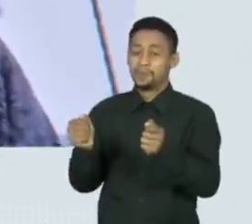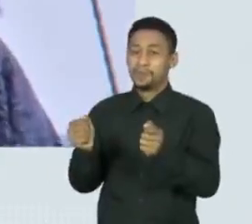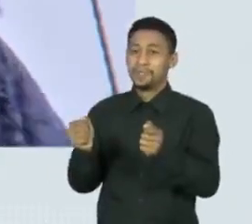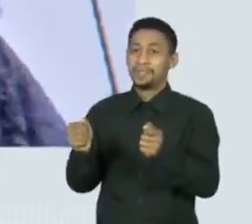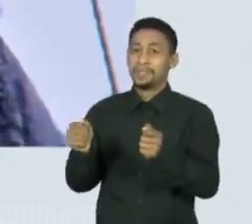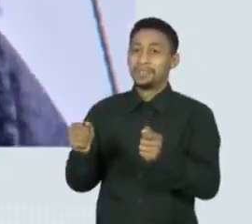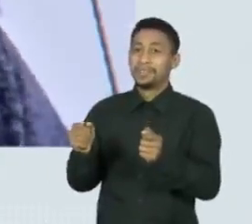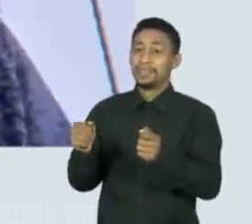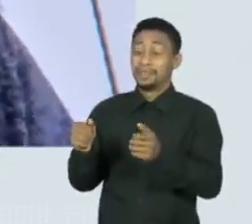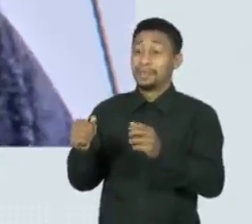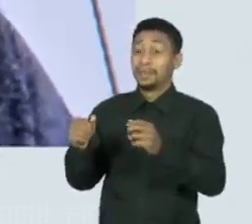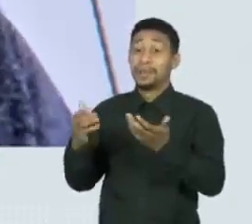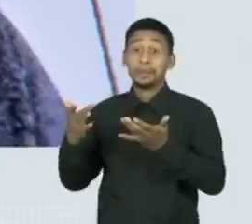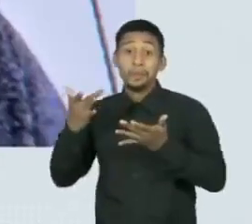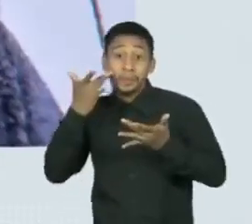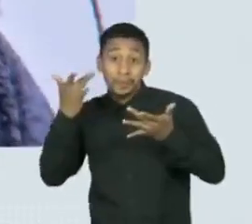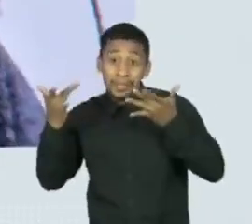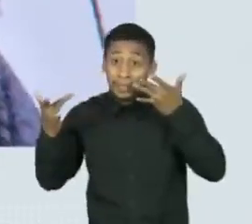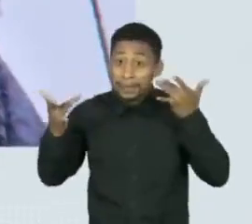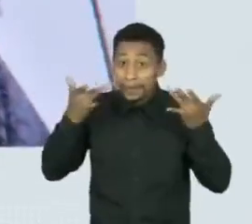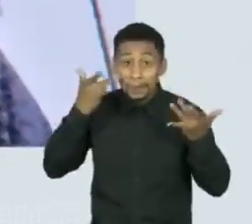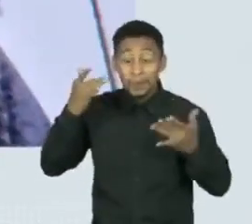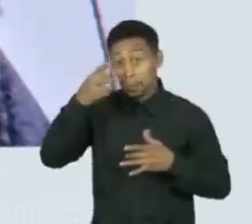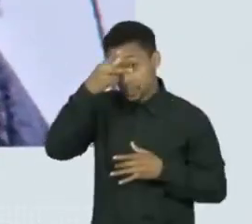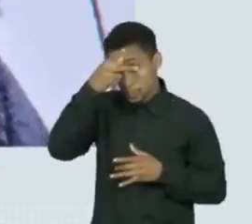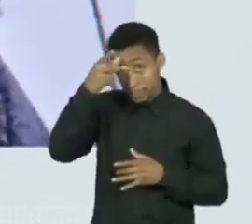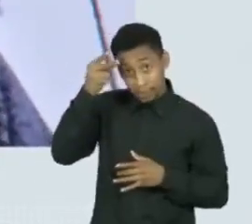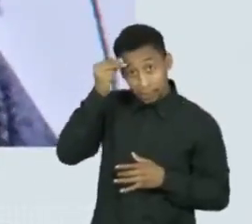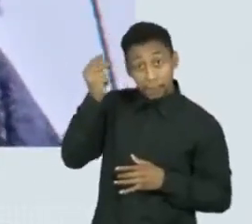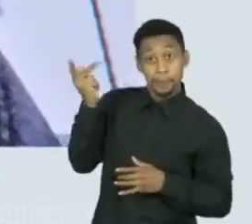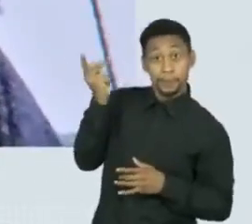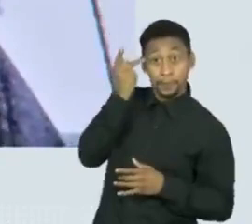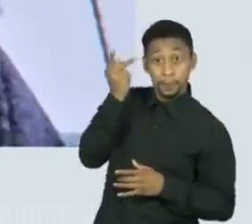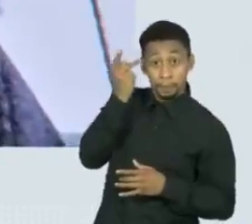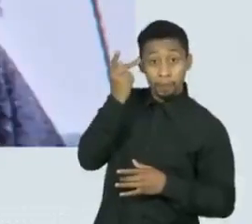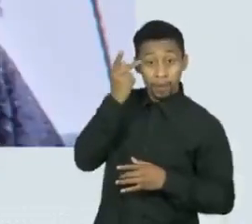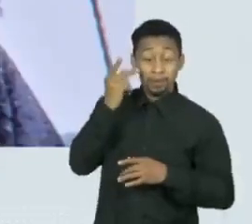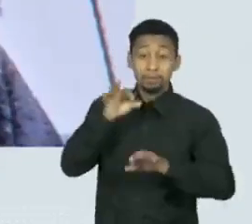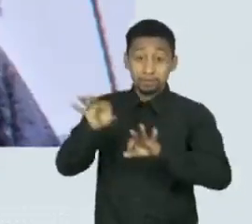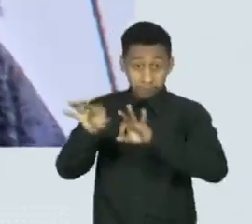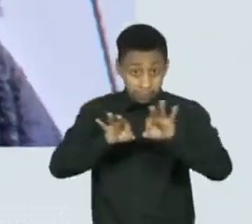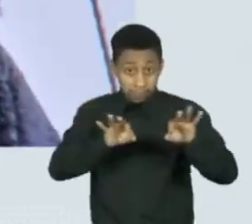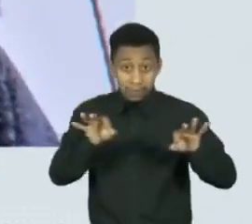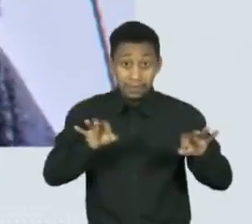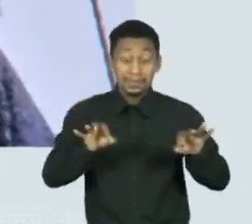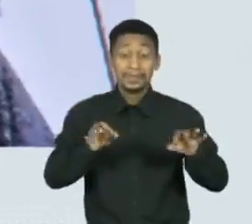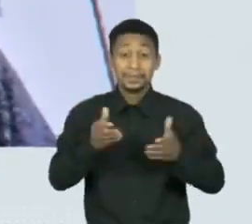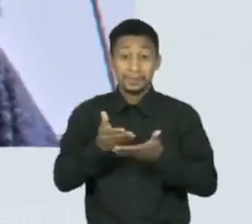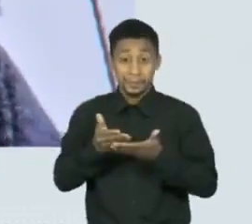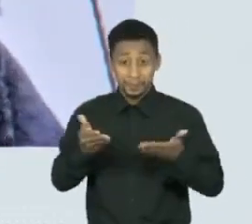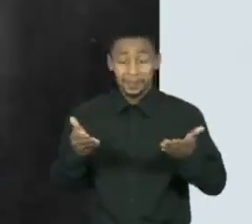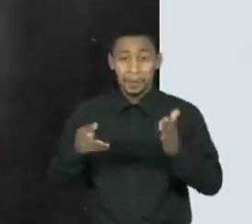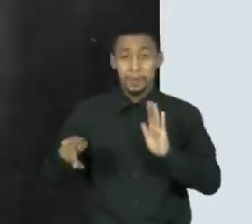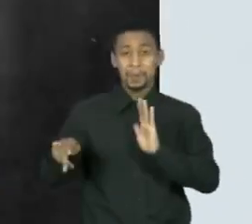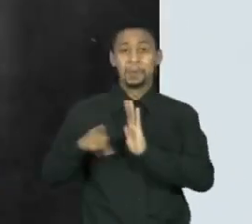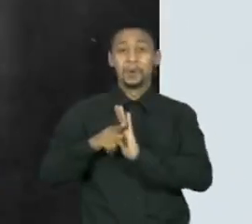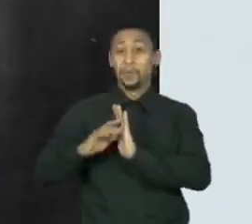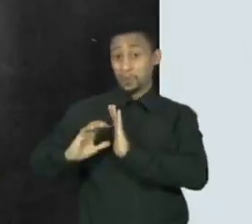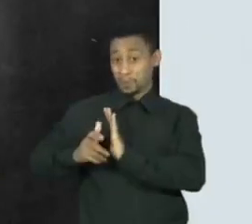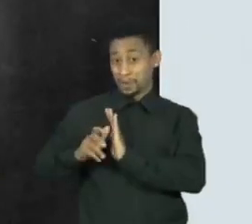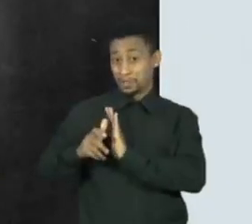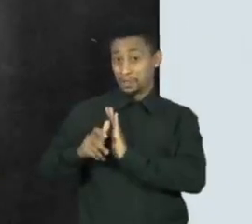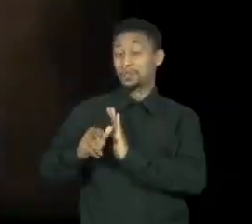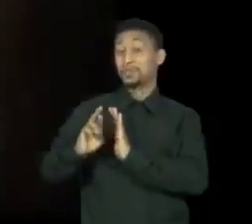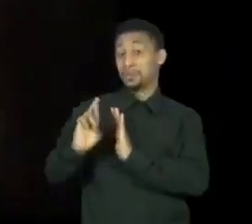elite paulista no teatro municipal, né? Que era quase que o teatro do Partido Republicano, né? Di